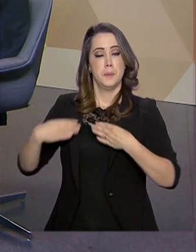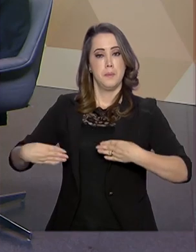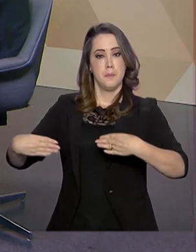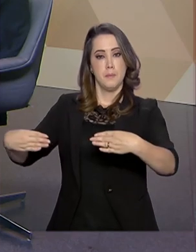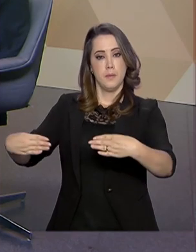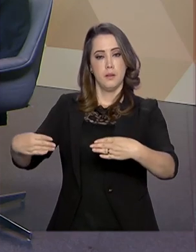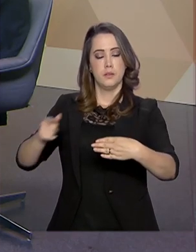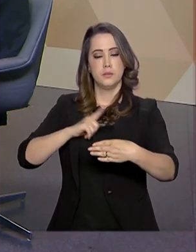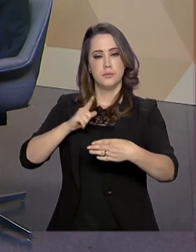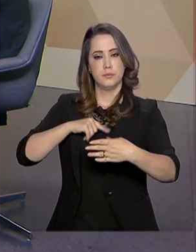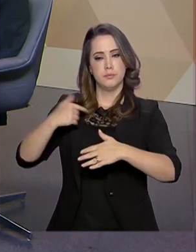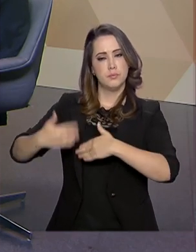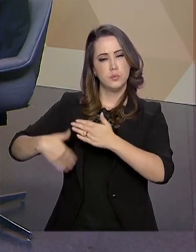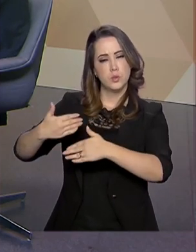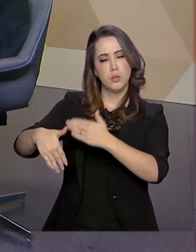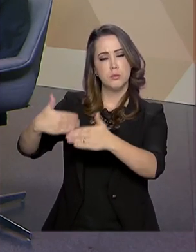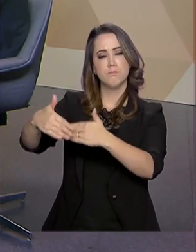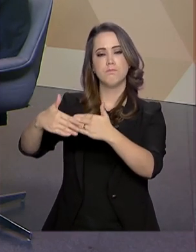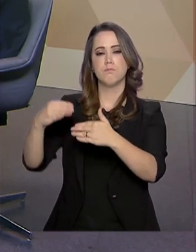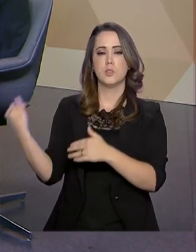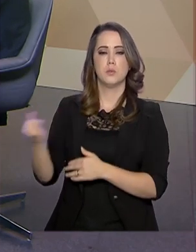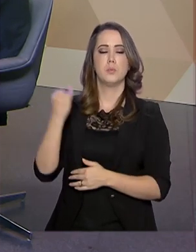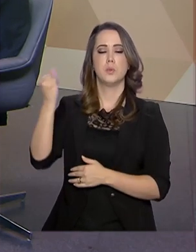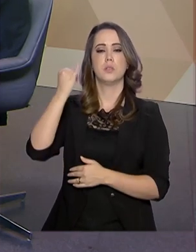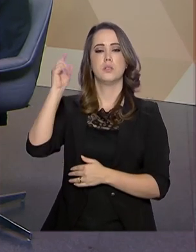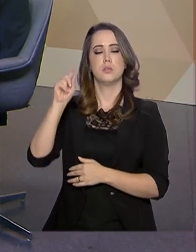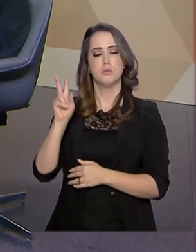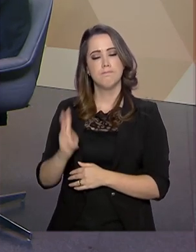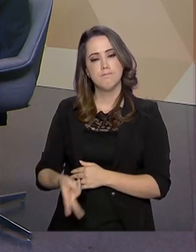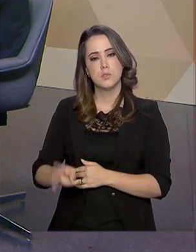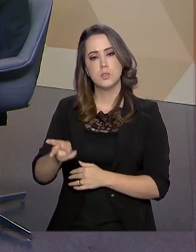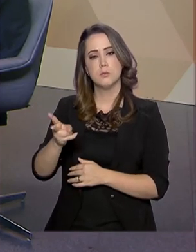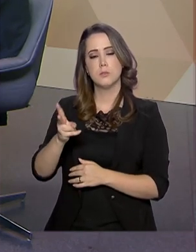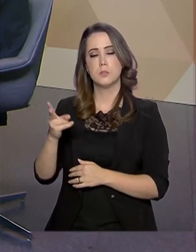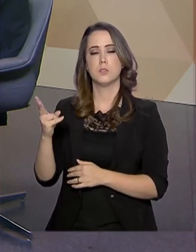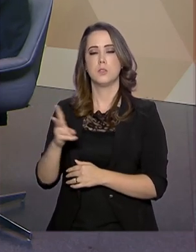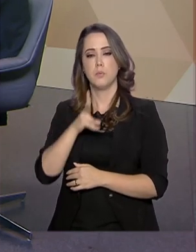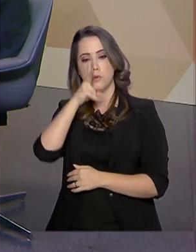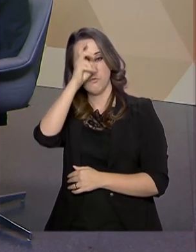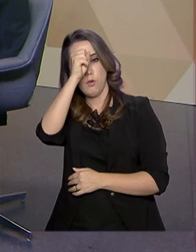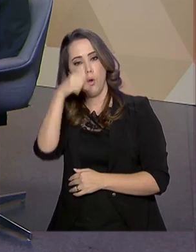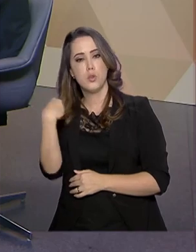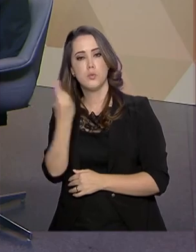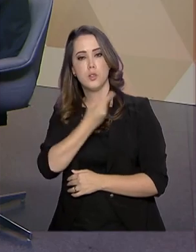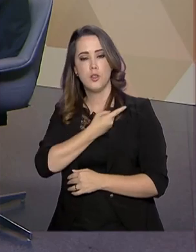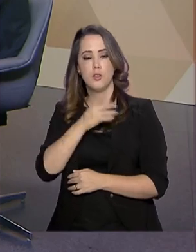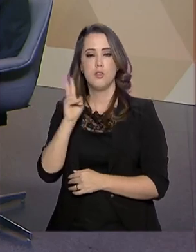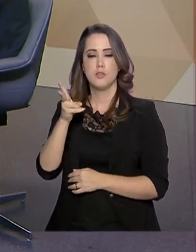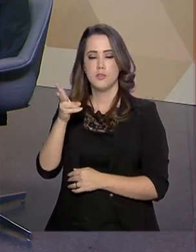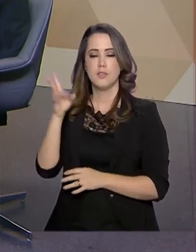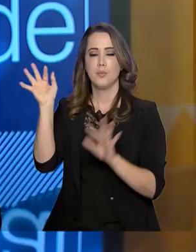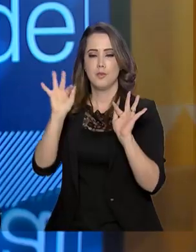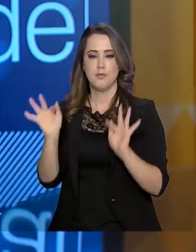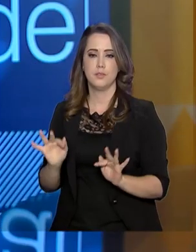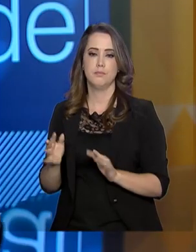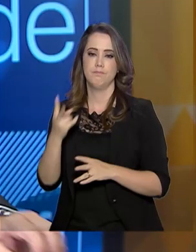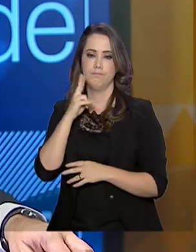tem andado num crescente muito sólido e muito robusto, para nós, motivo de satisfação.